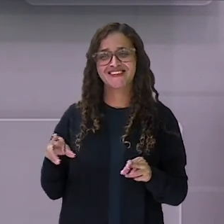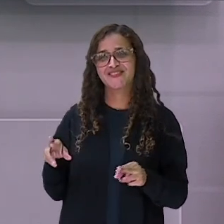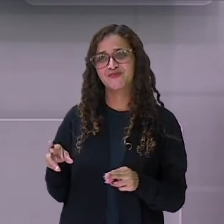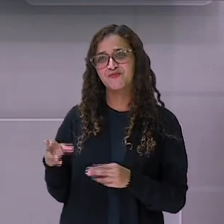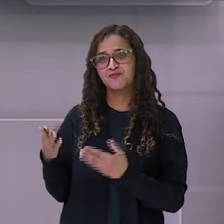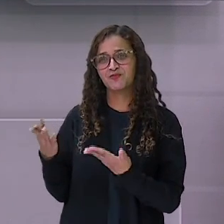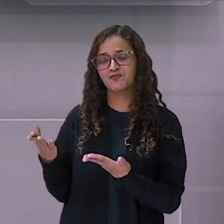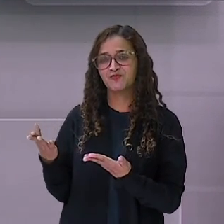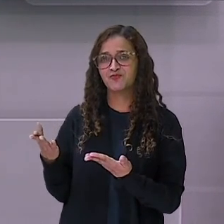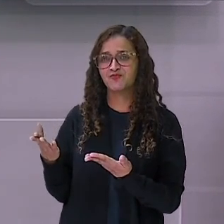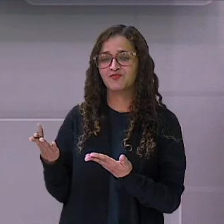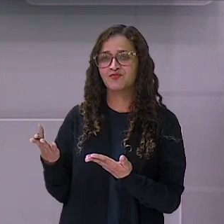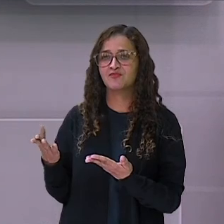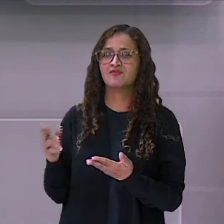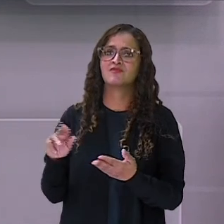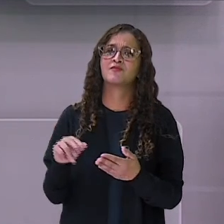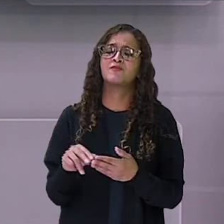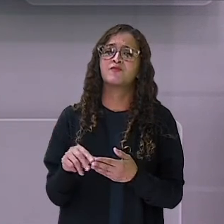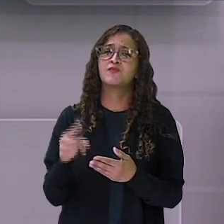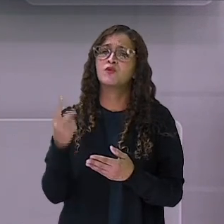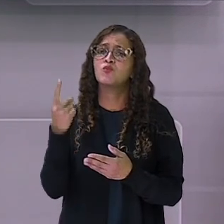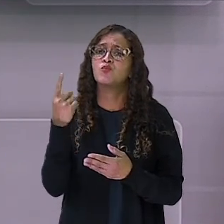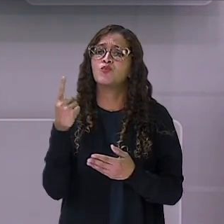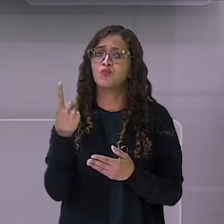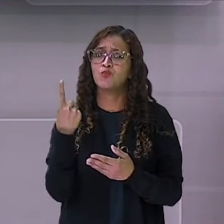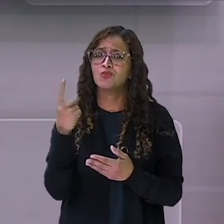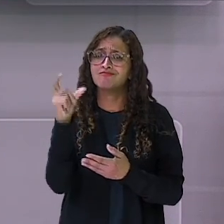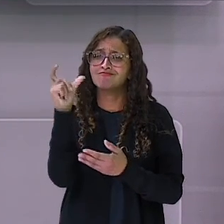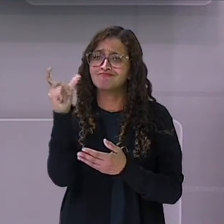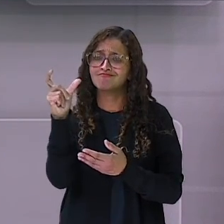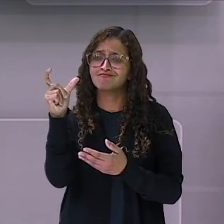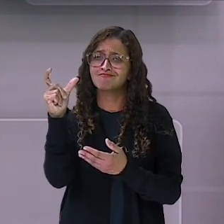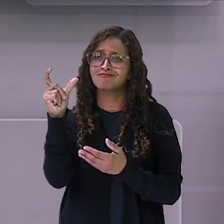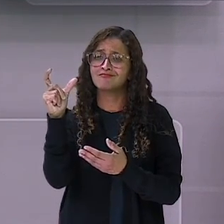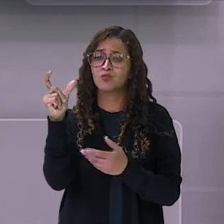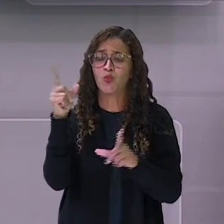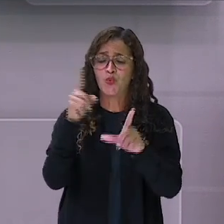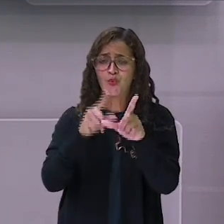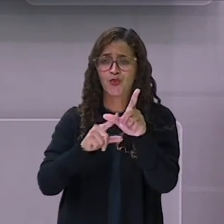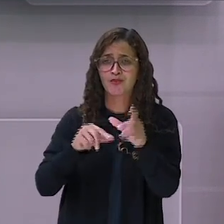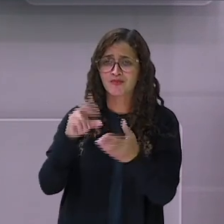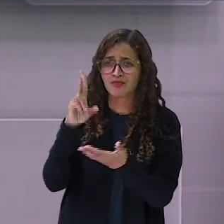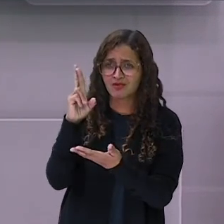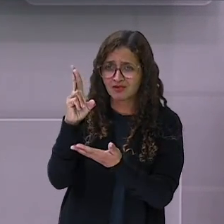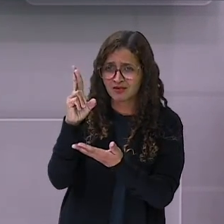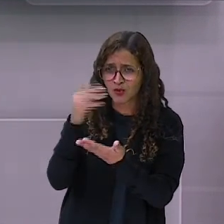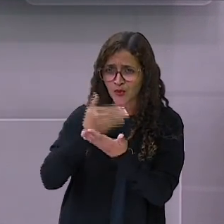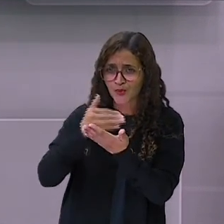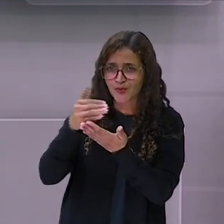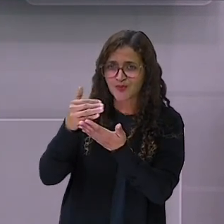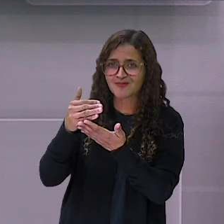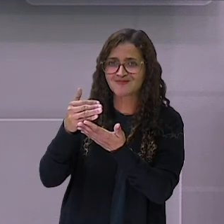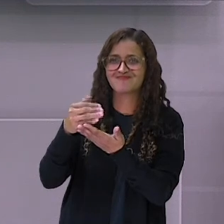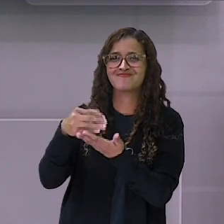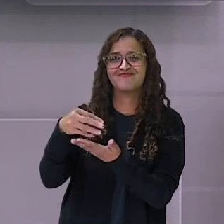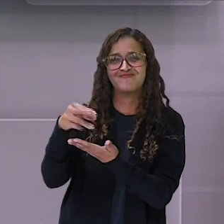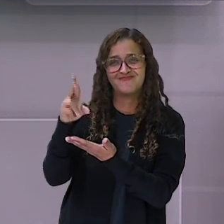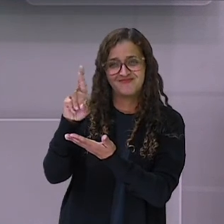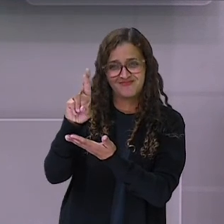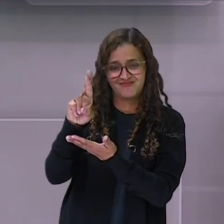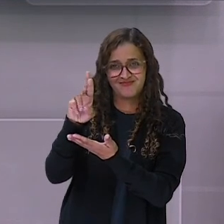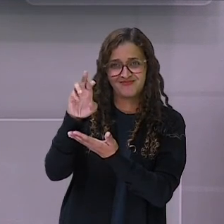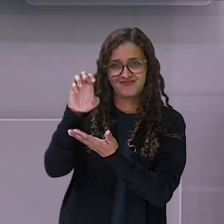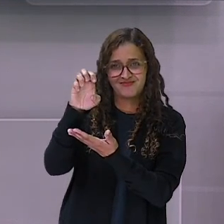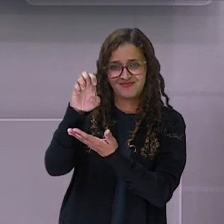tenho uma palavra no nosso quadro. Que começa com a letra R agora. Isso mesmo. É a palavra rede. Está